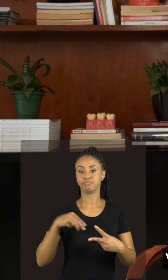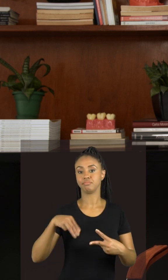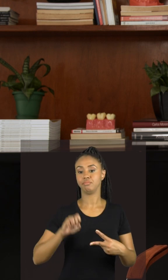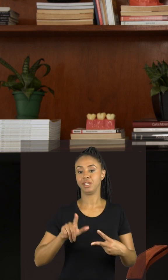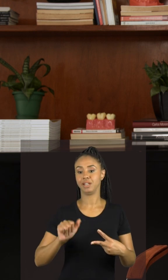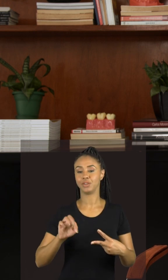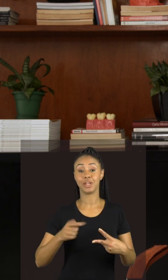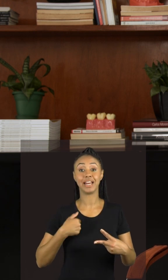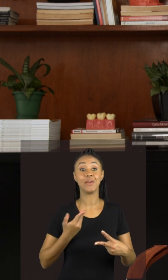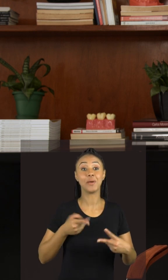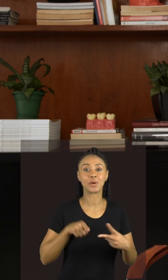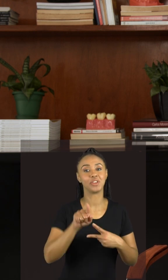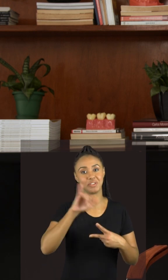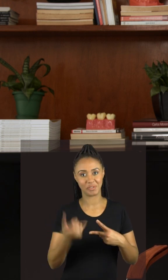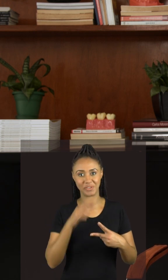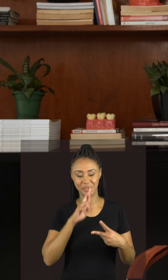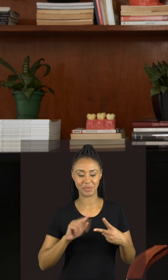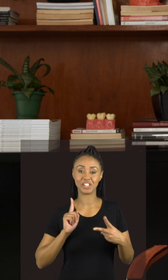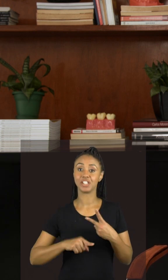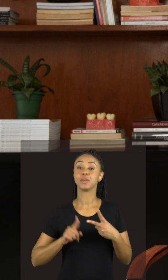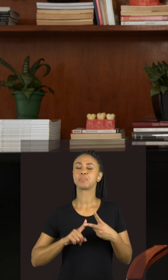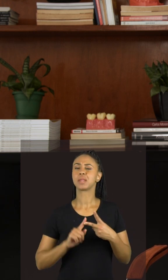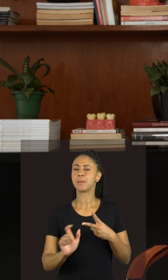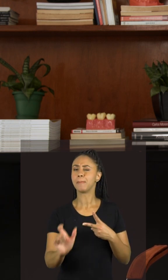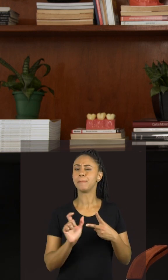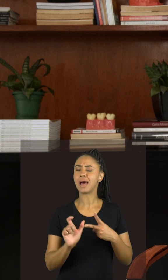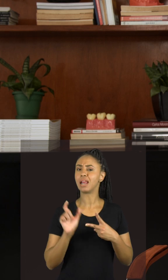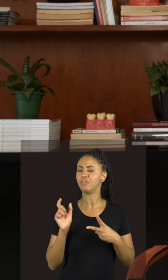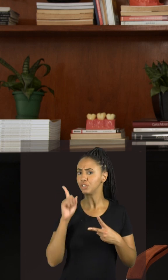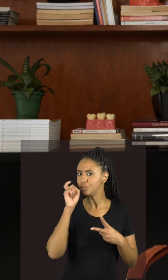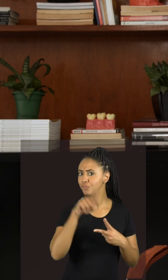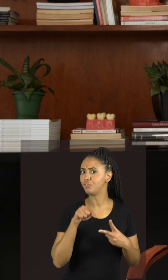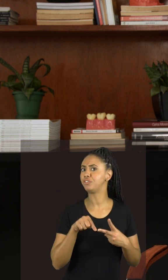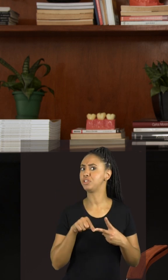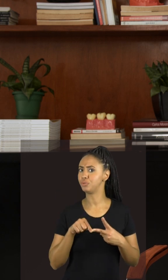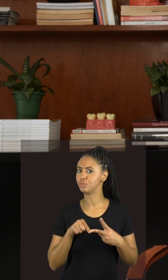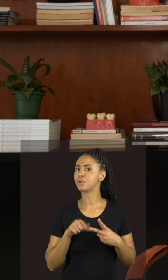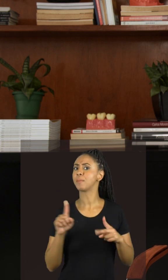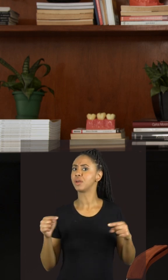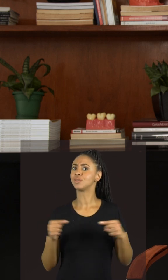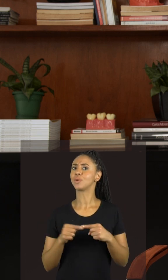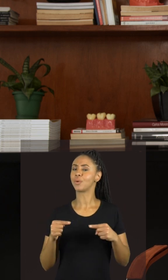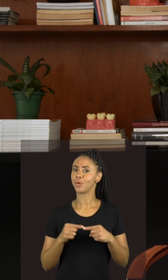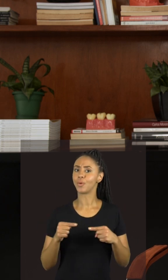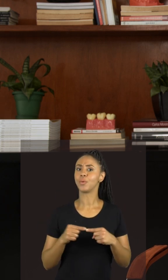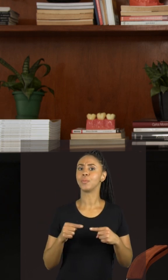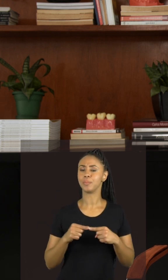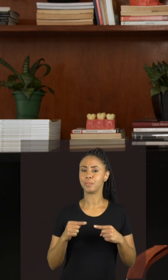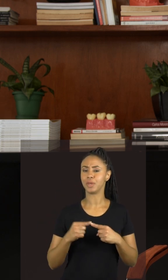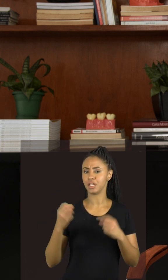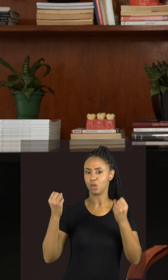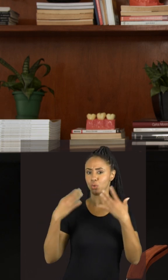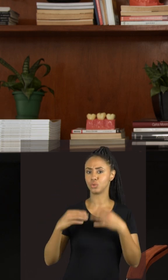a melatonina, que eu ia te perguntar, então você adiantou? Mas você falou uma palavra difícil e que tem tudo a ver com essa ligação das telas e